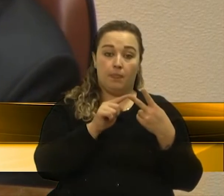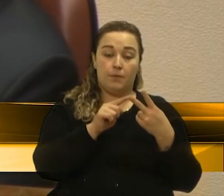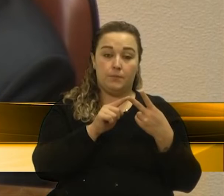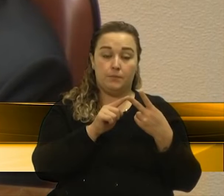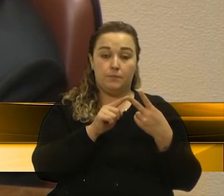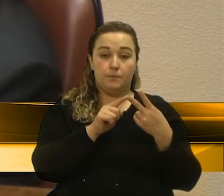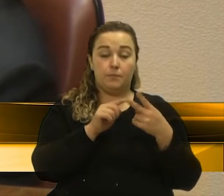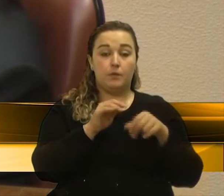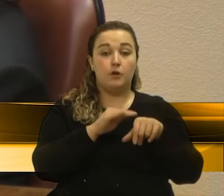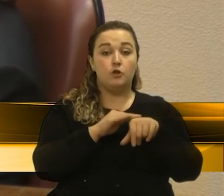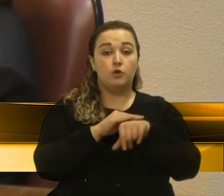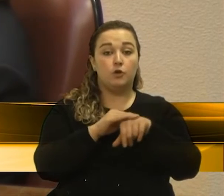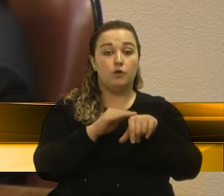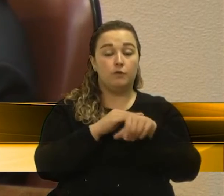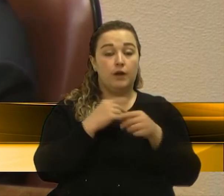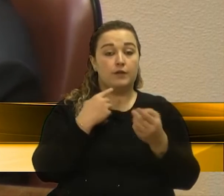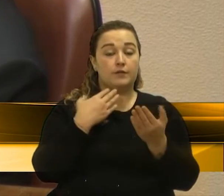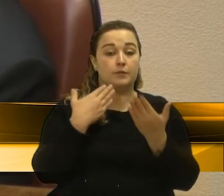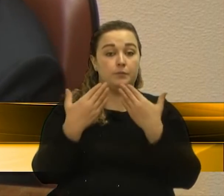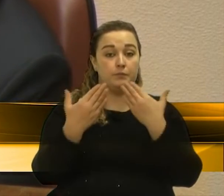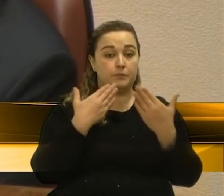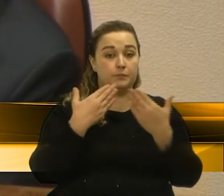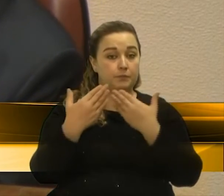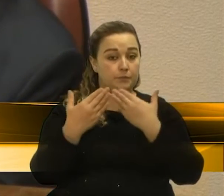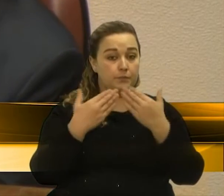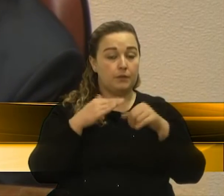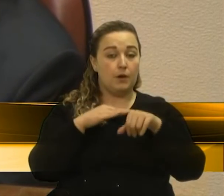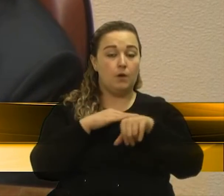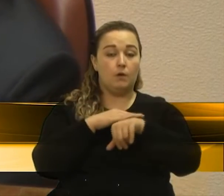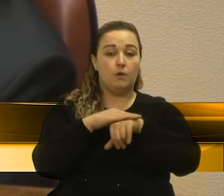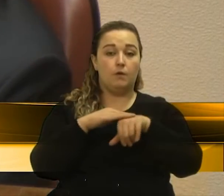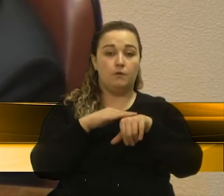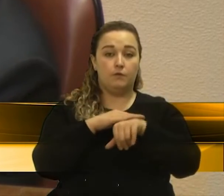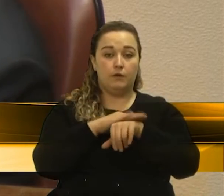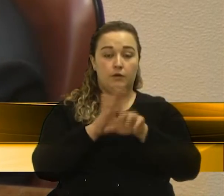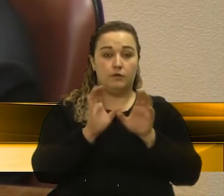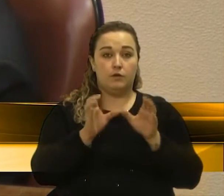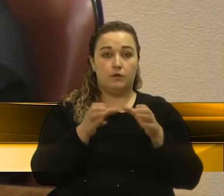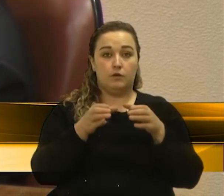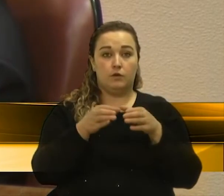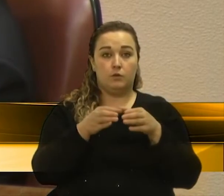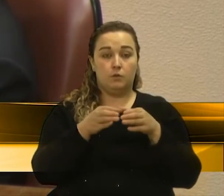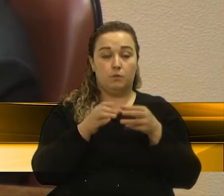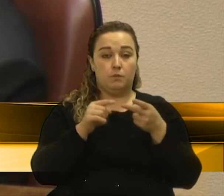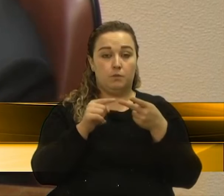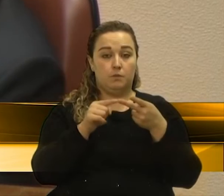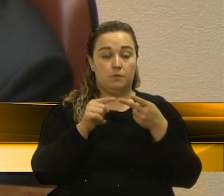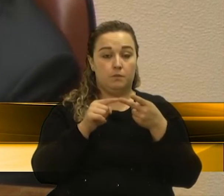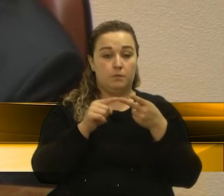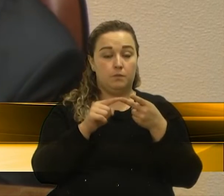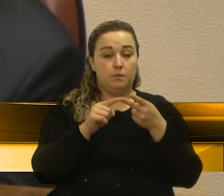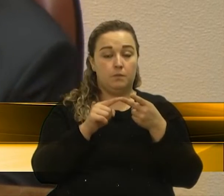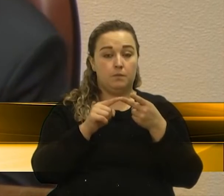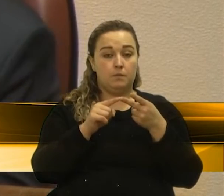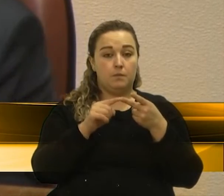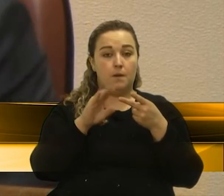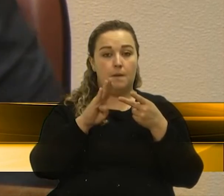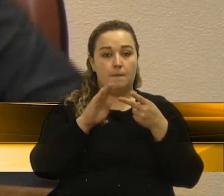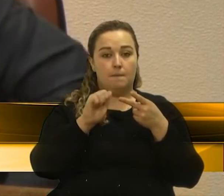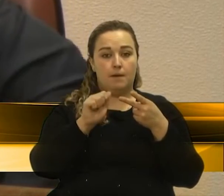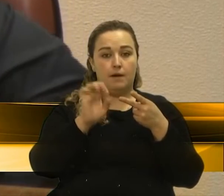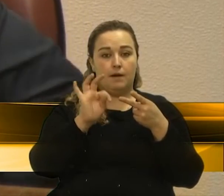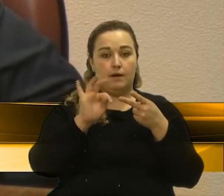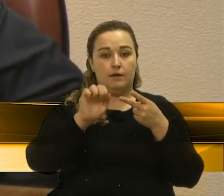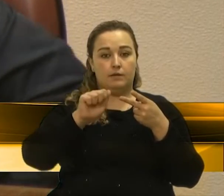conversa, diálogo ou não diálogo em relação ao batalhão de operações especiais, nós temos no Estado cinco